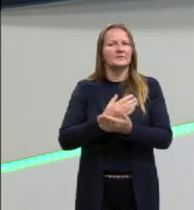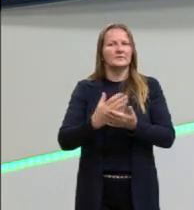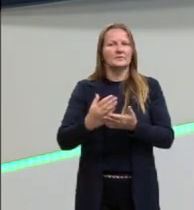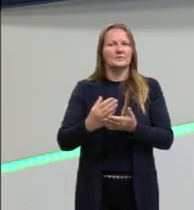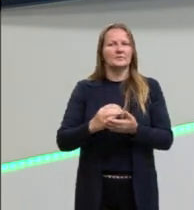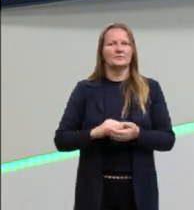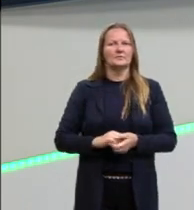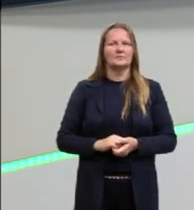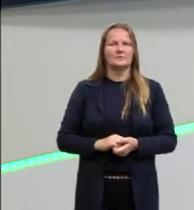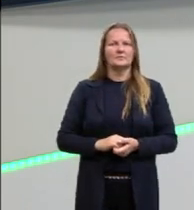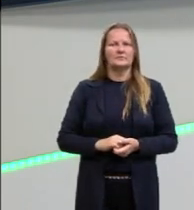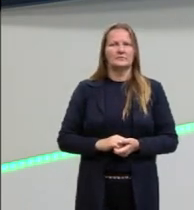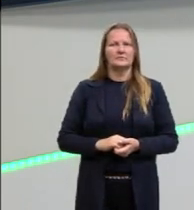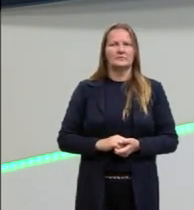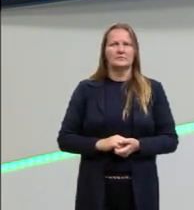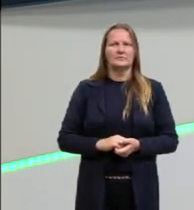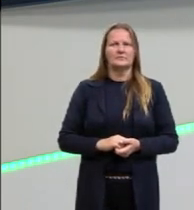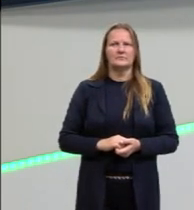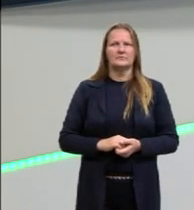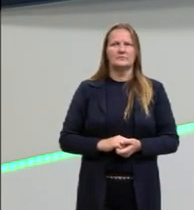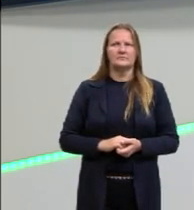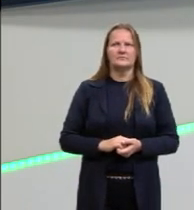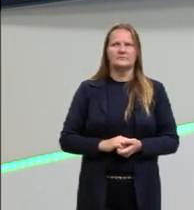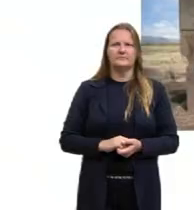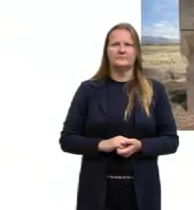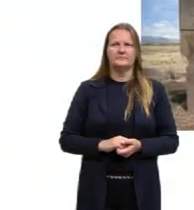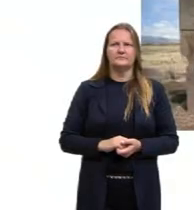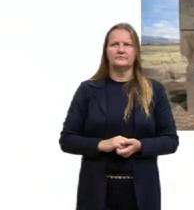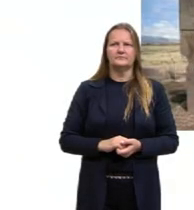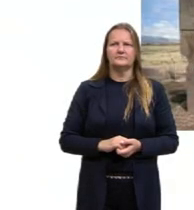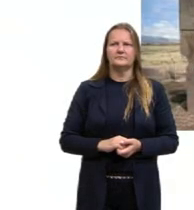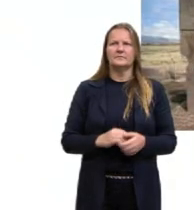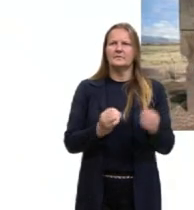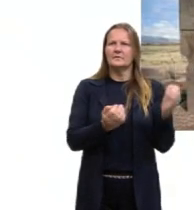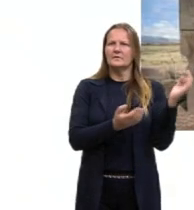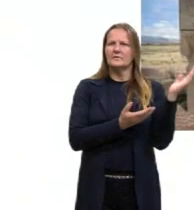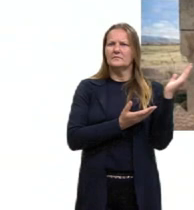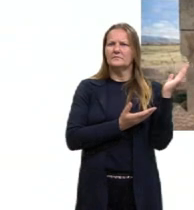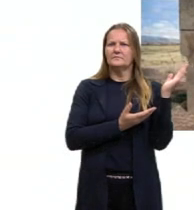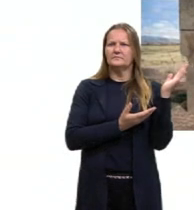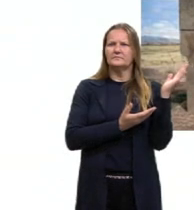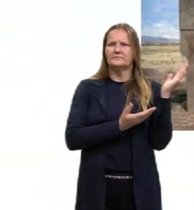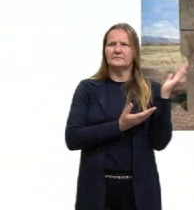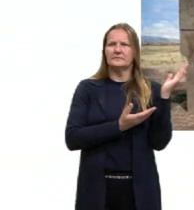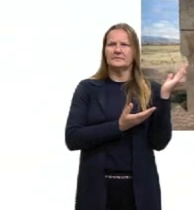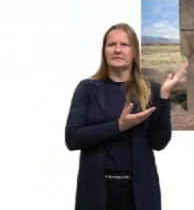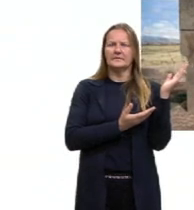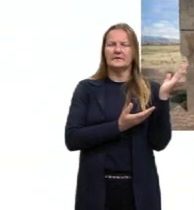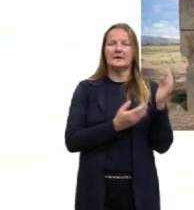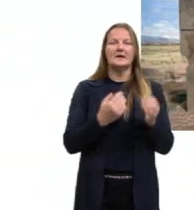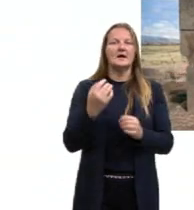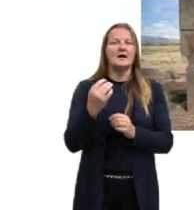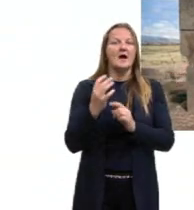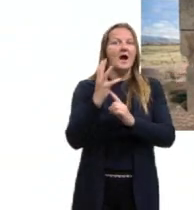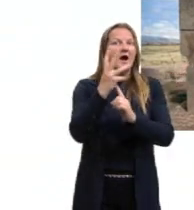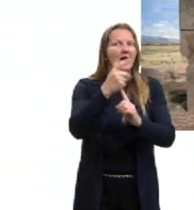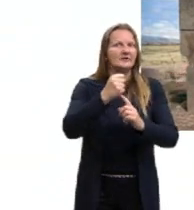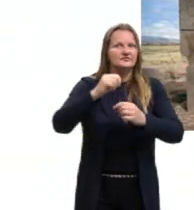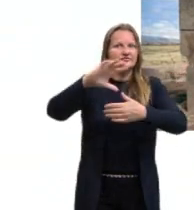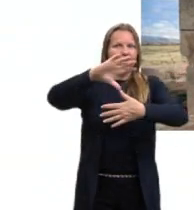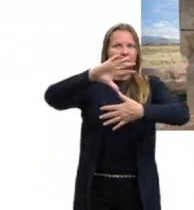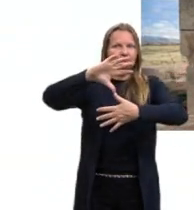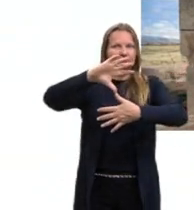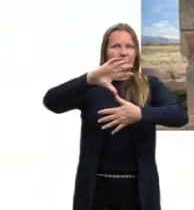Para a gente abordar, tá? E sempre que a gente fala de arte ameríndia, então de arte